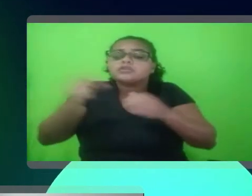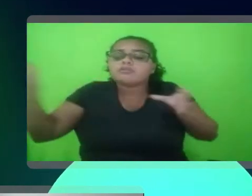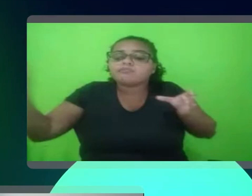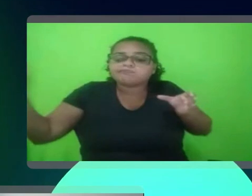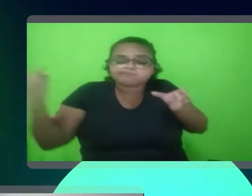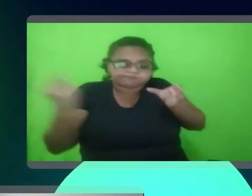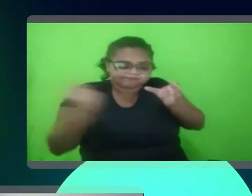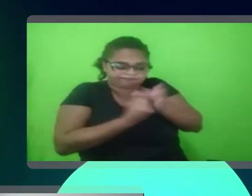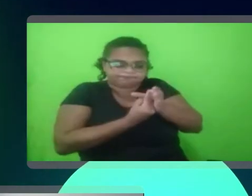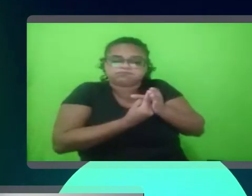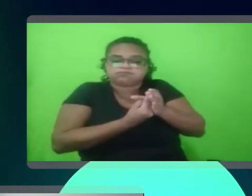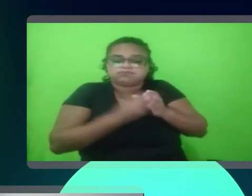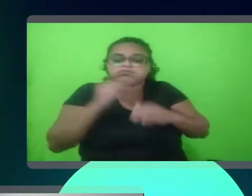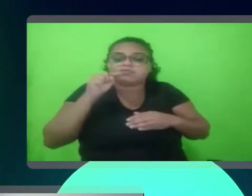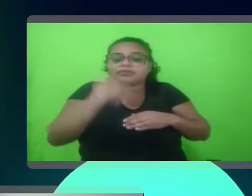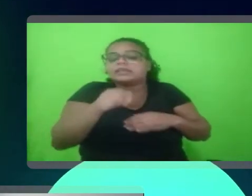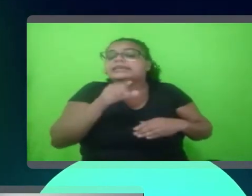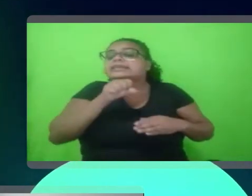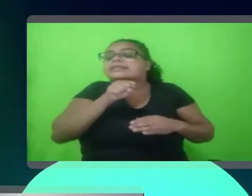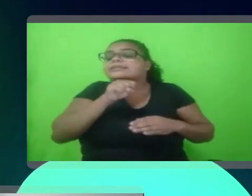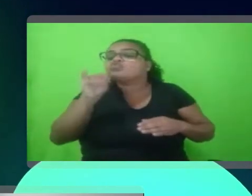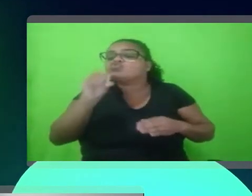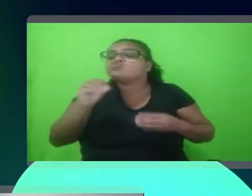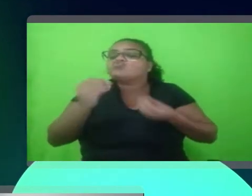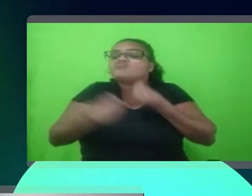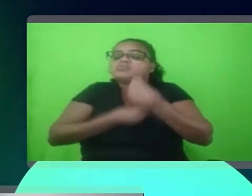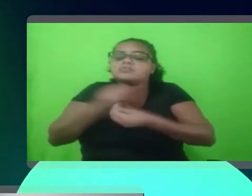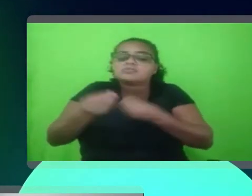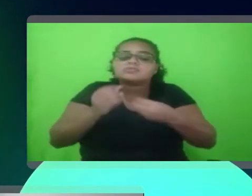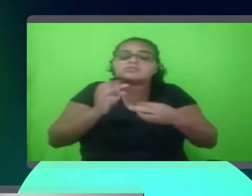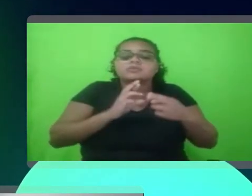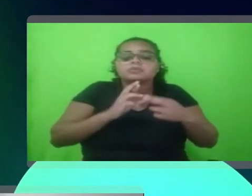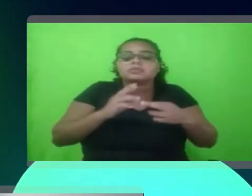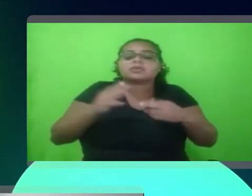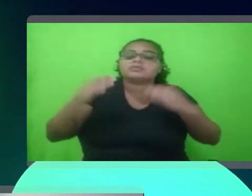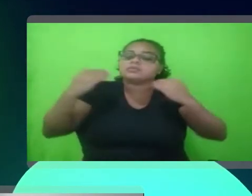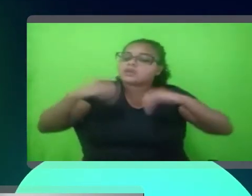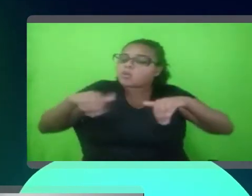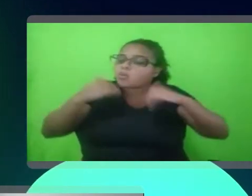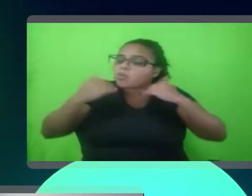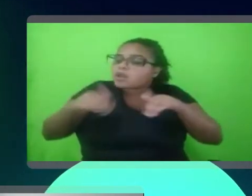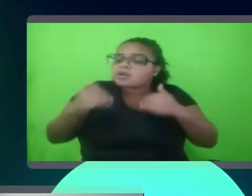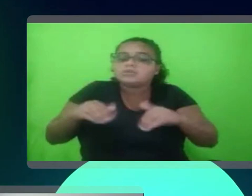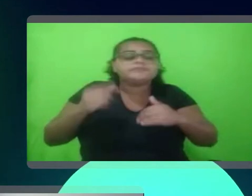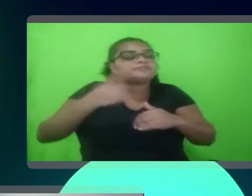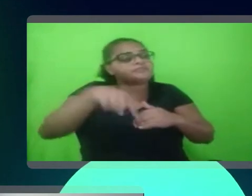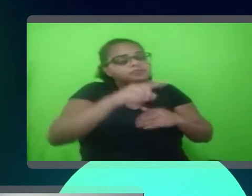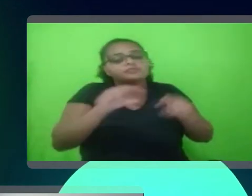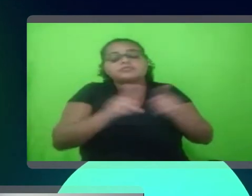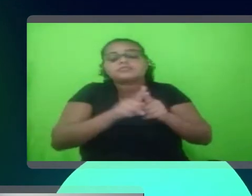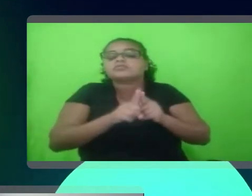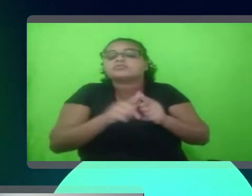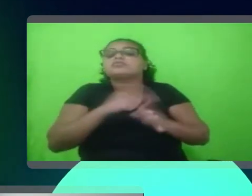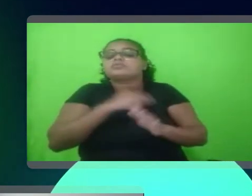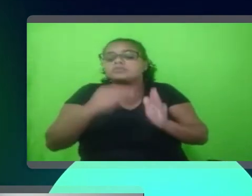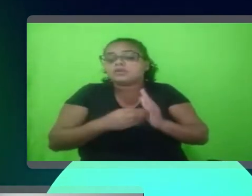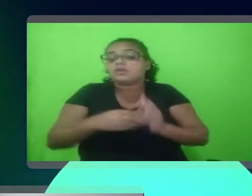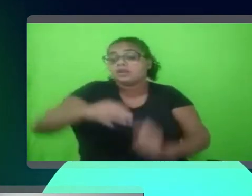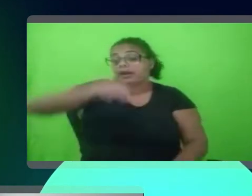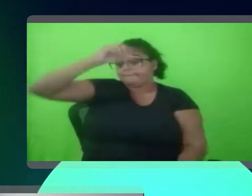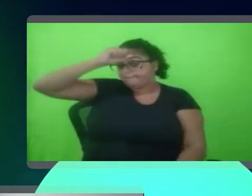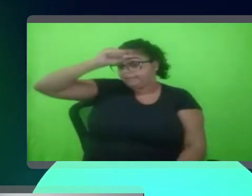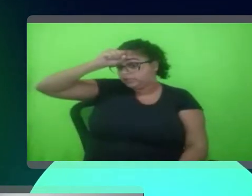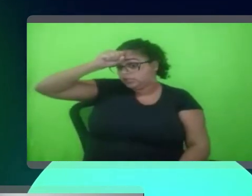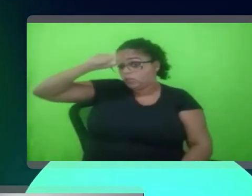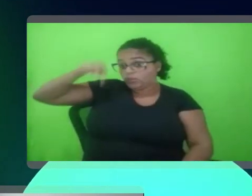inseriu, porque, tipo assim, isso foi algo, é, relativamente tranquilo para você, de você pegar as suas, o que você